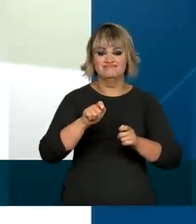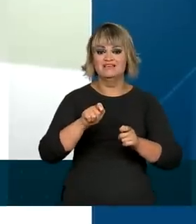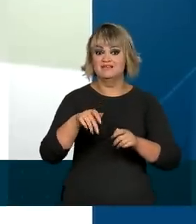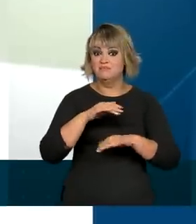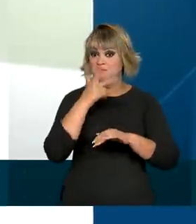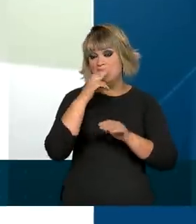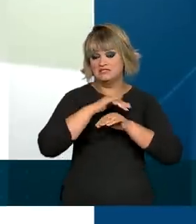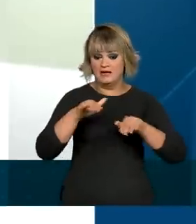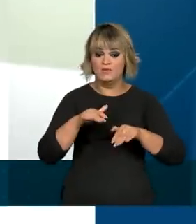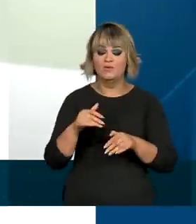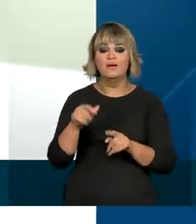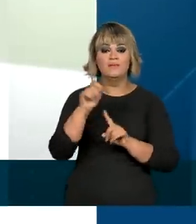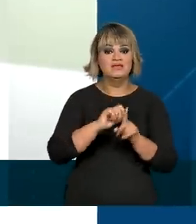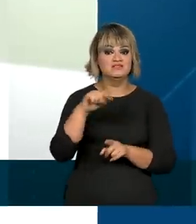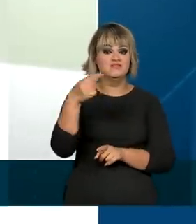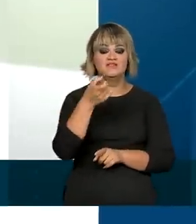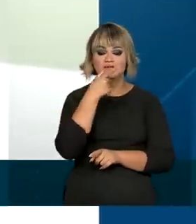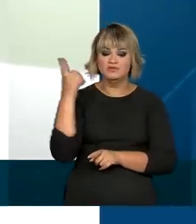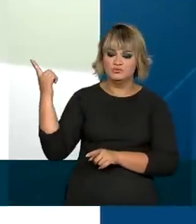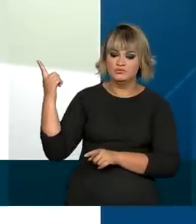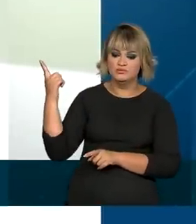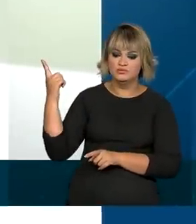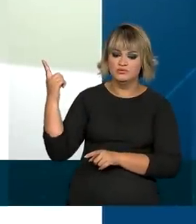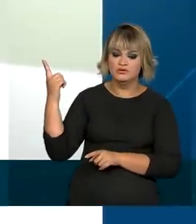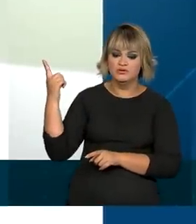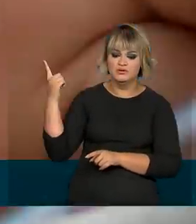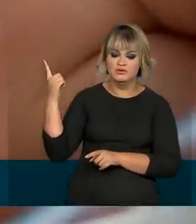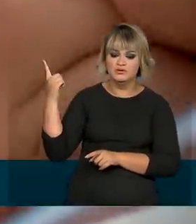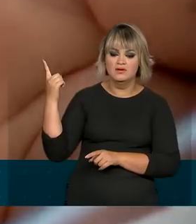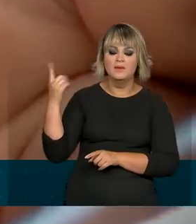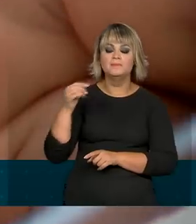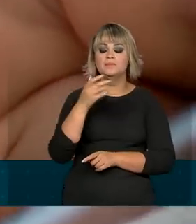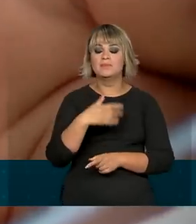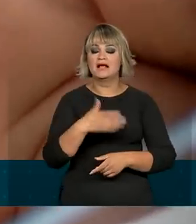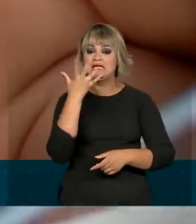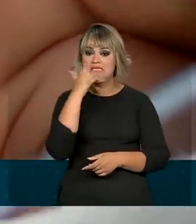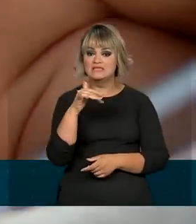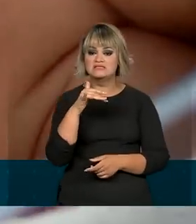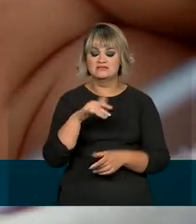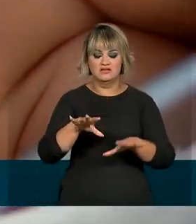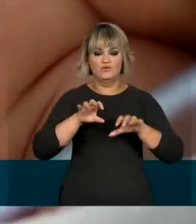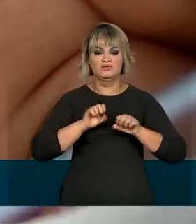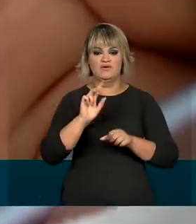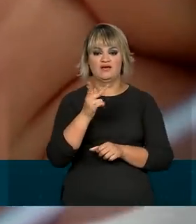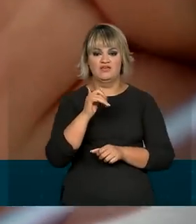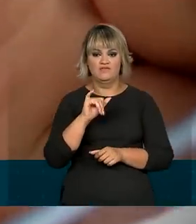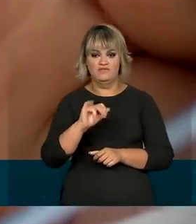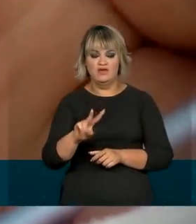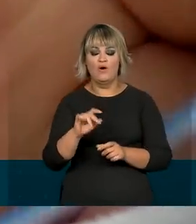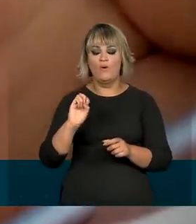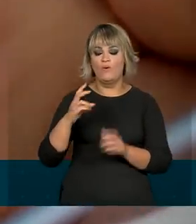de um medicamento, o dolutegravir 5 miligramas, para crianças vivendo com HIV AIDS